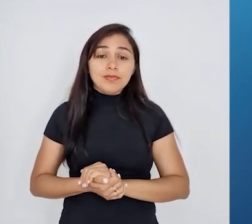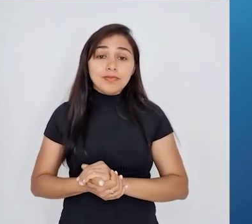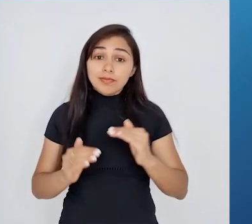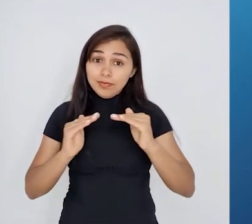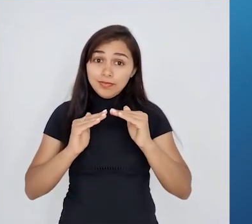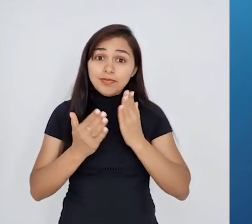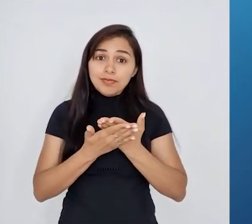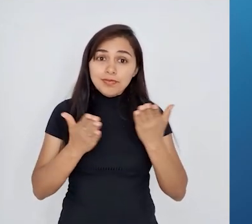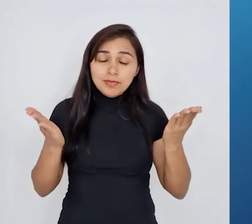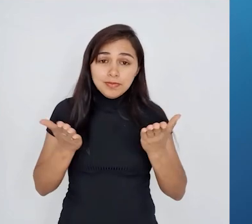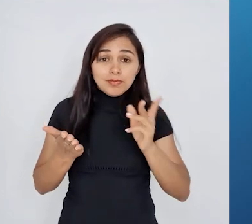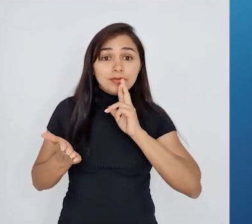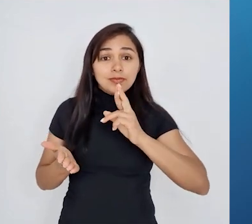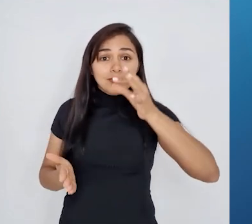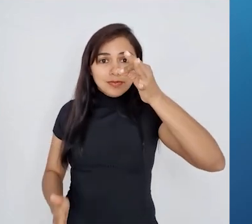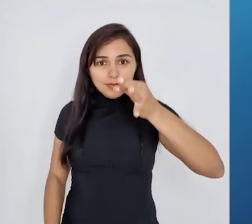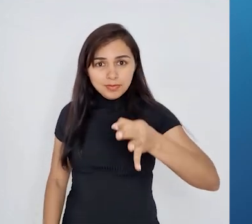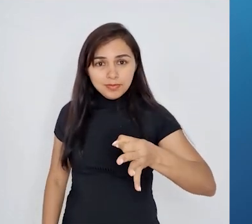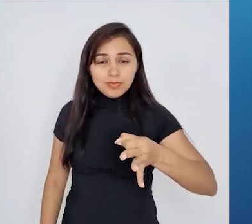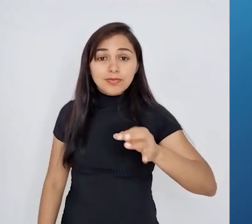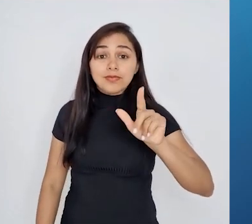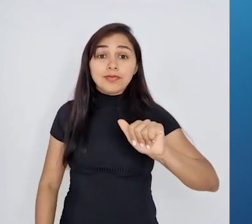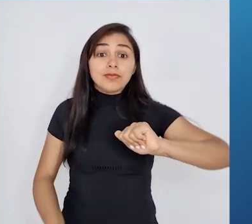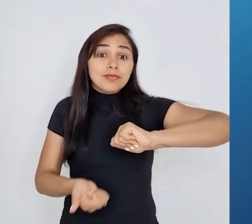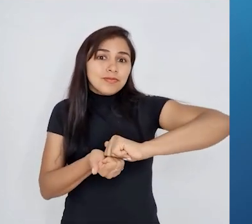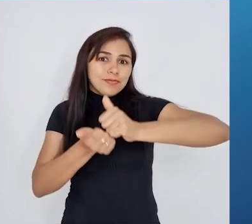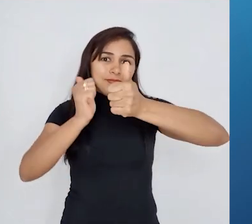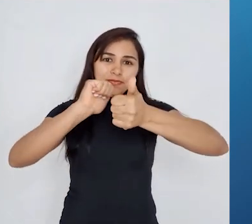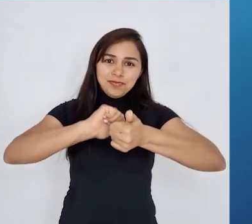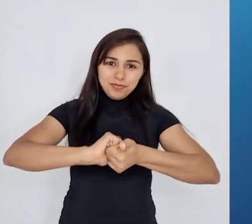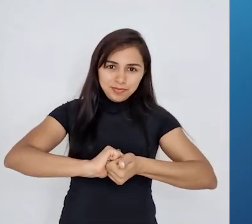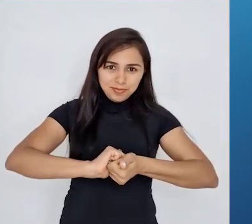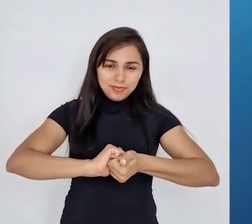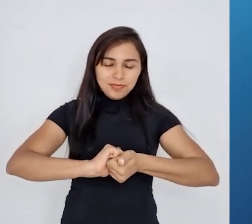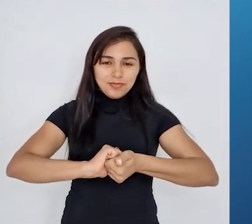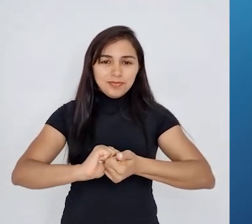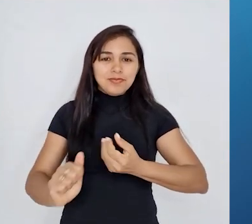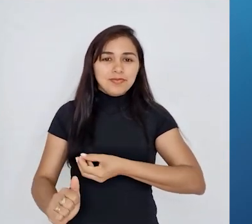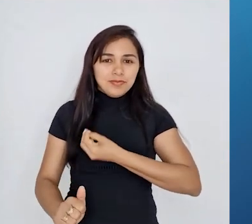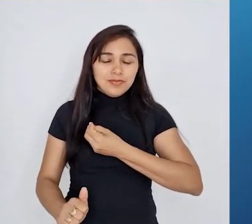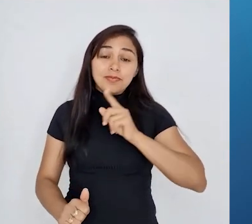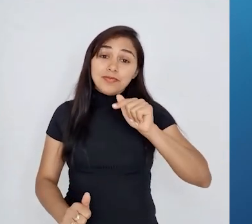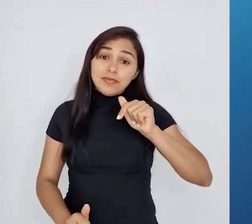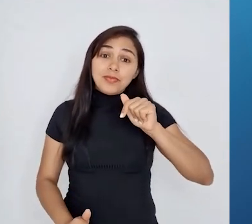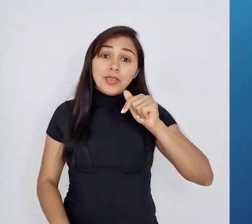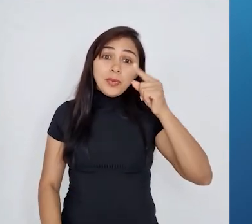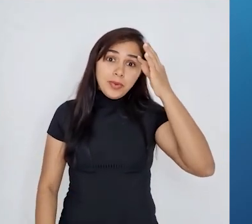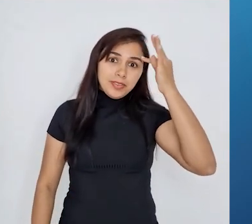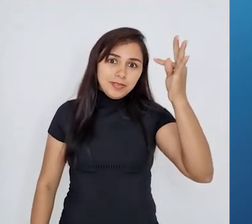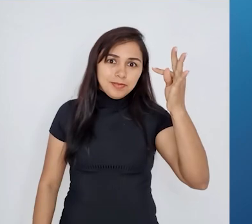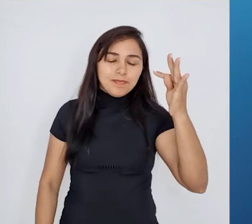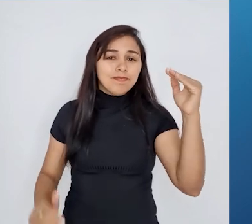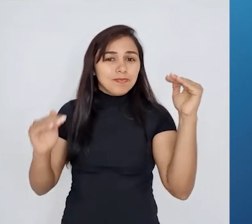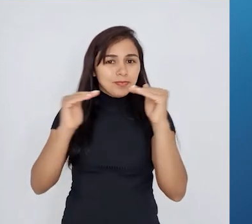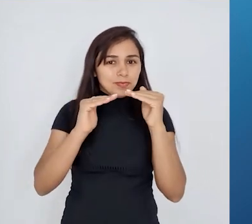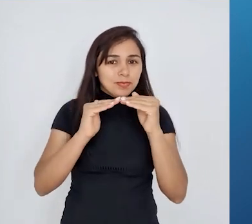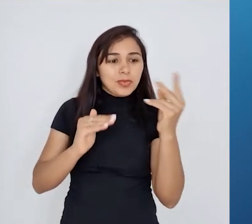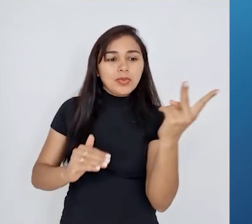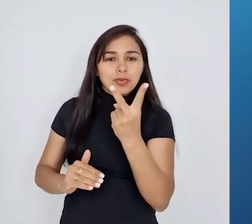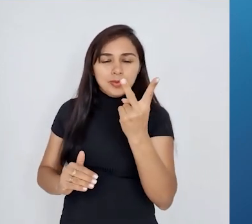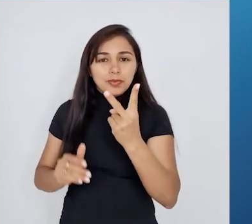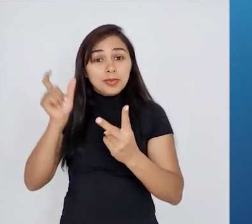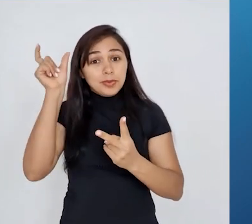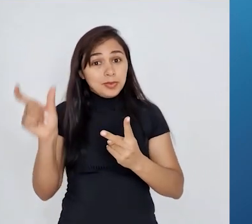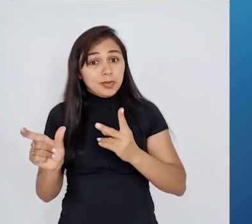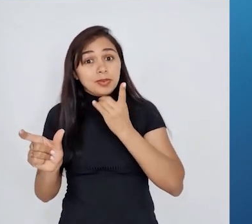hoje, a resposta correta aí é adaptação. Essa é uma ideia comum, as teorias tanto de Darwin quanto